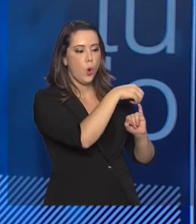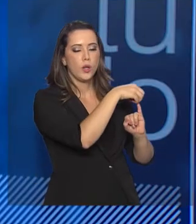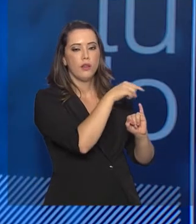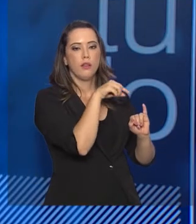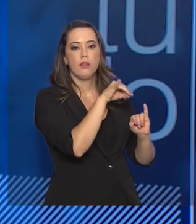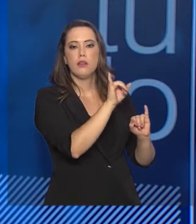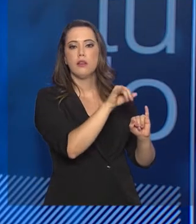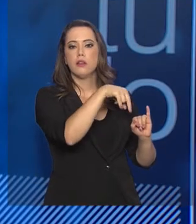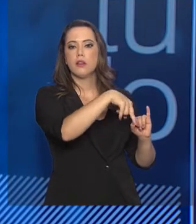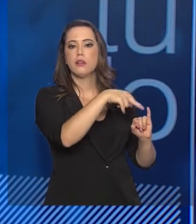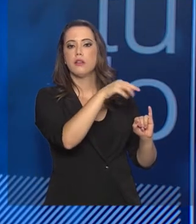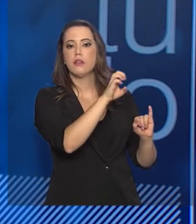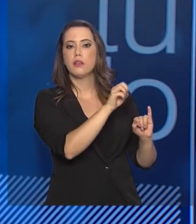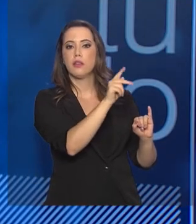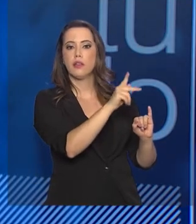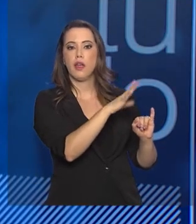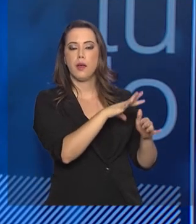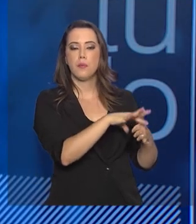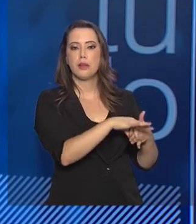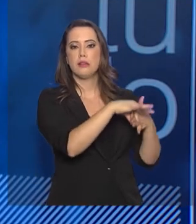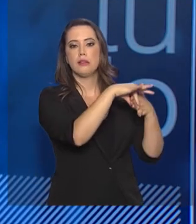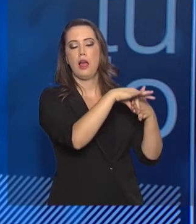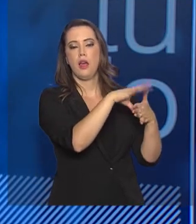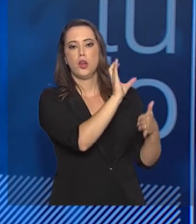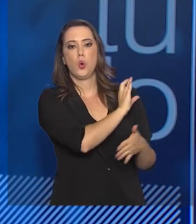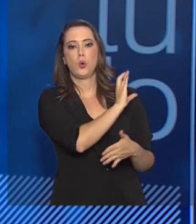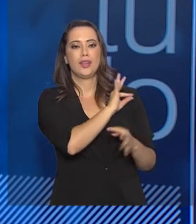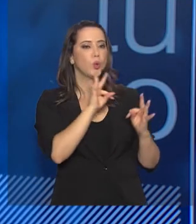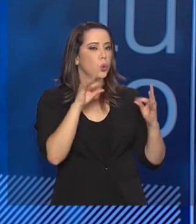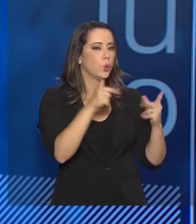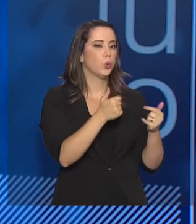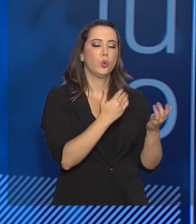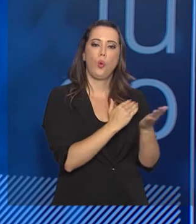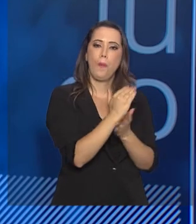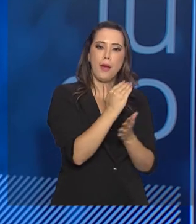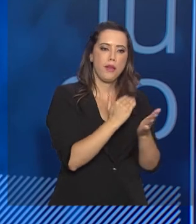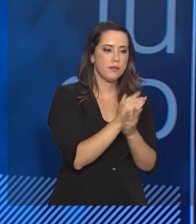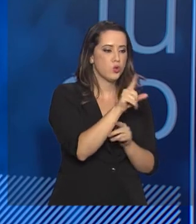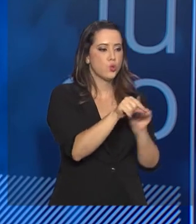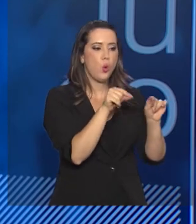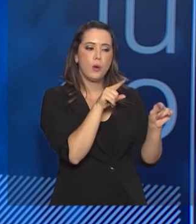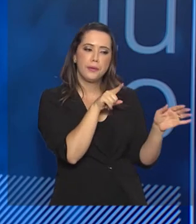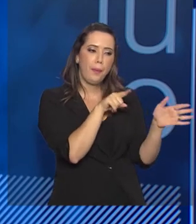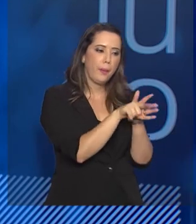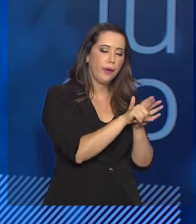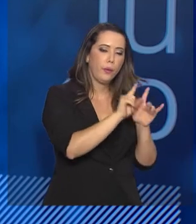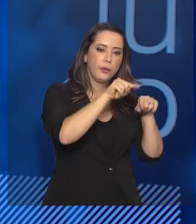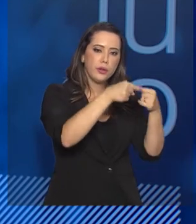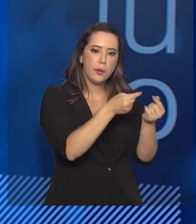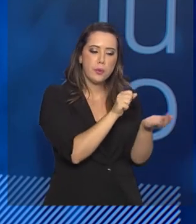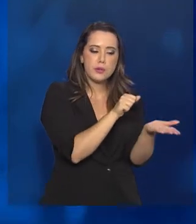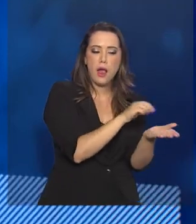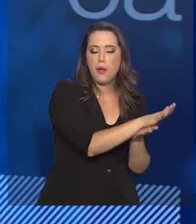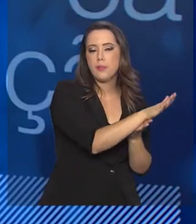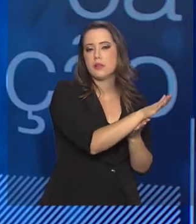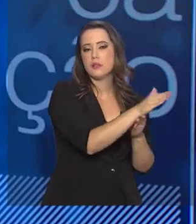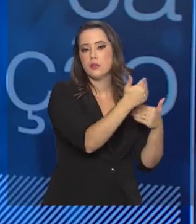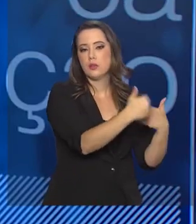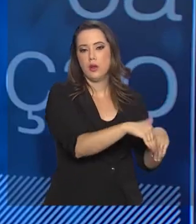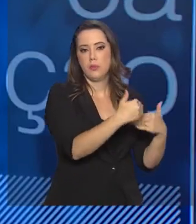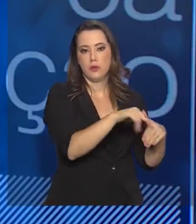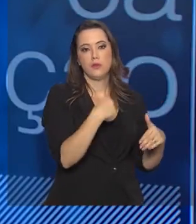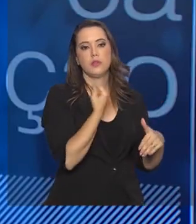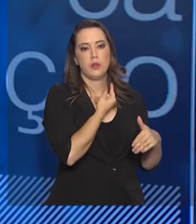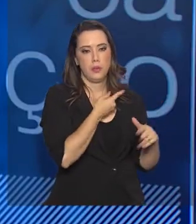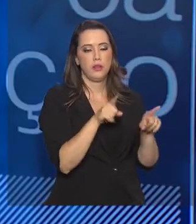do Enem. Desde a concepção do item até a aplicação da prova. E nós trabalhamos com as nossas entidades